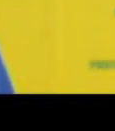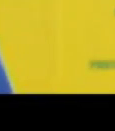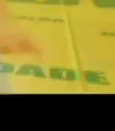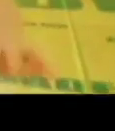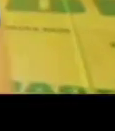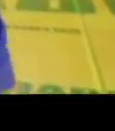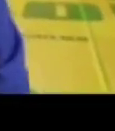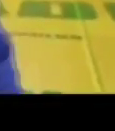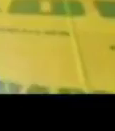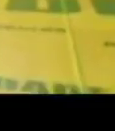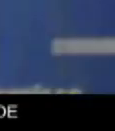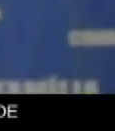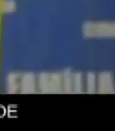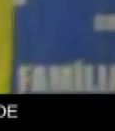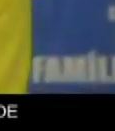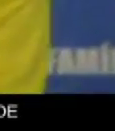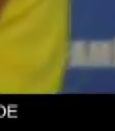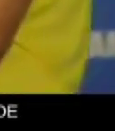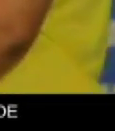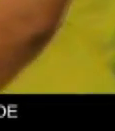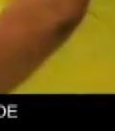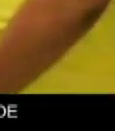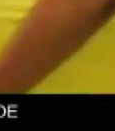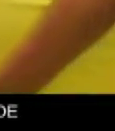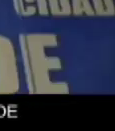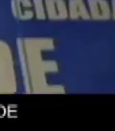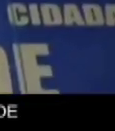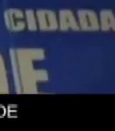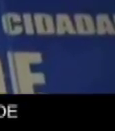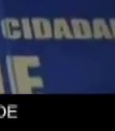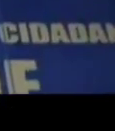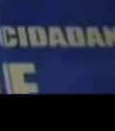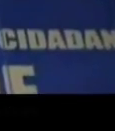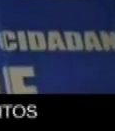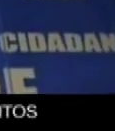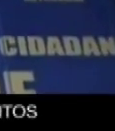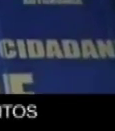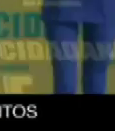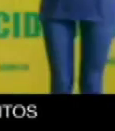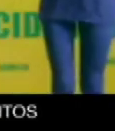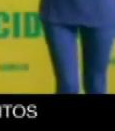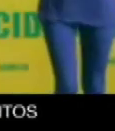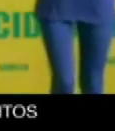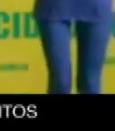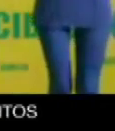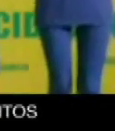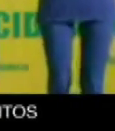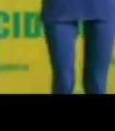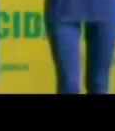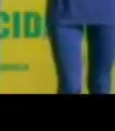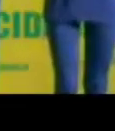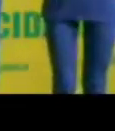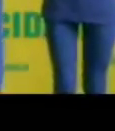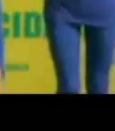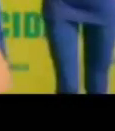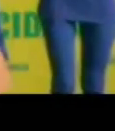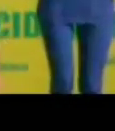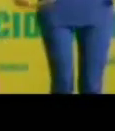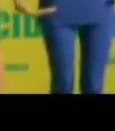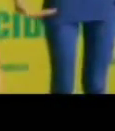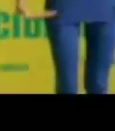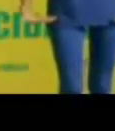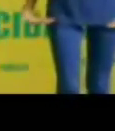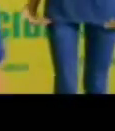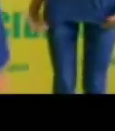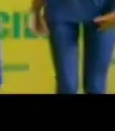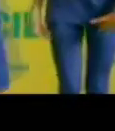mutiromes. Brasileiro, faça certidão ainda na maternidade. Pro seu filho ter seus documentos, ter nome e sobrenome,